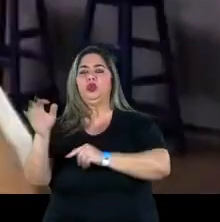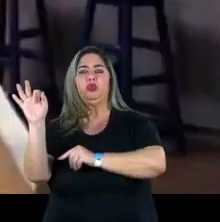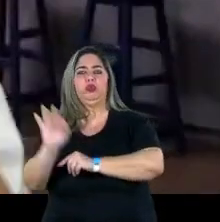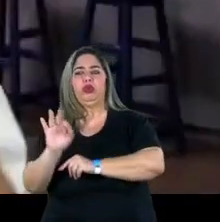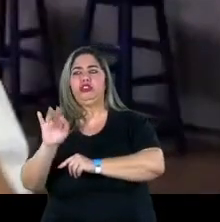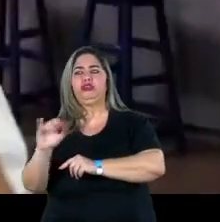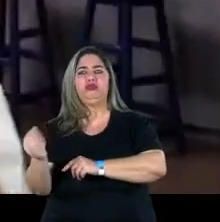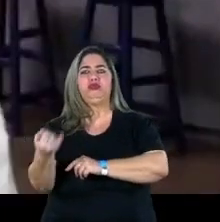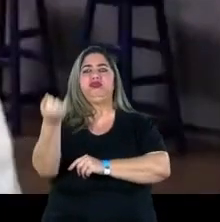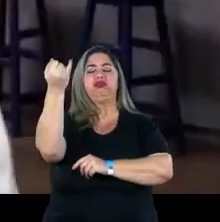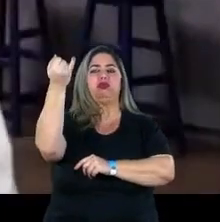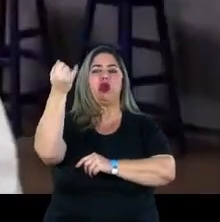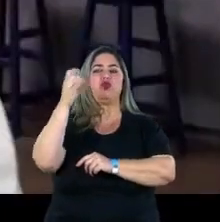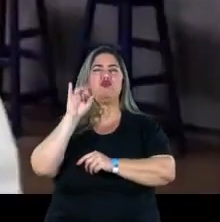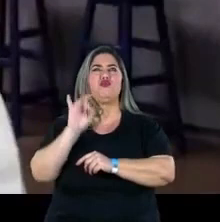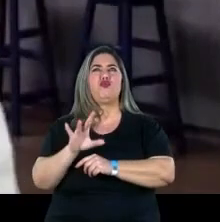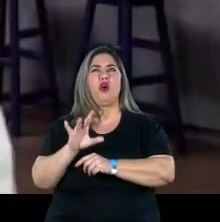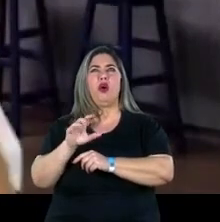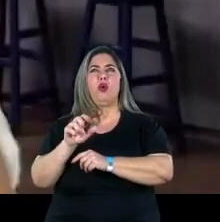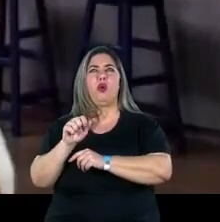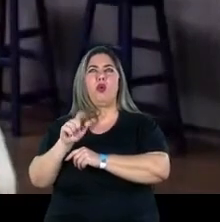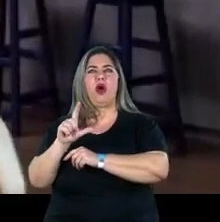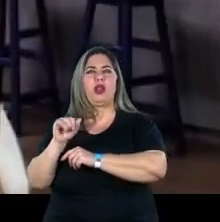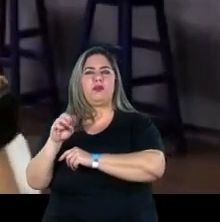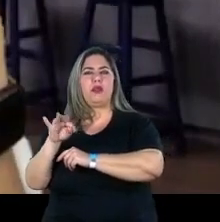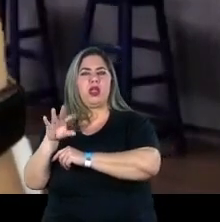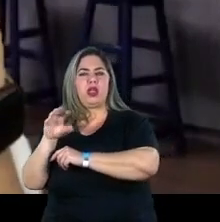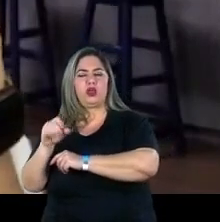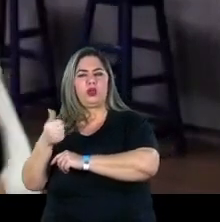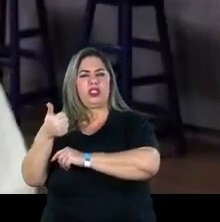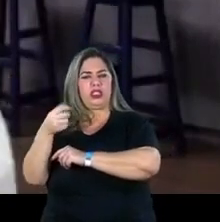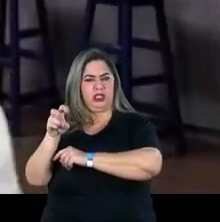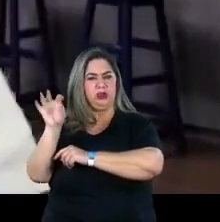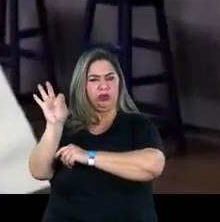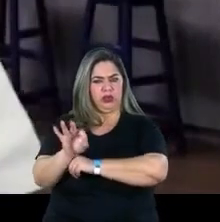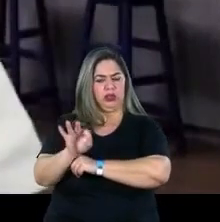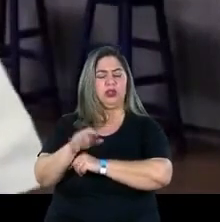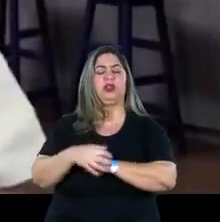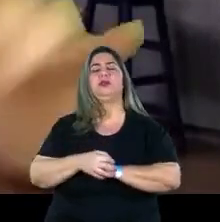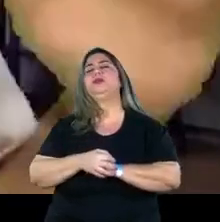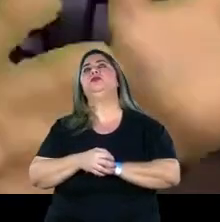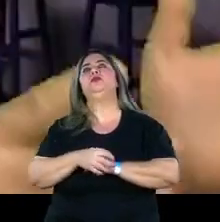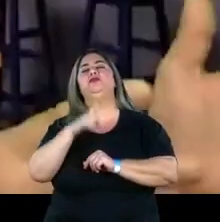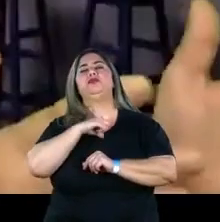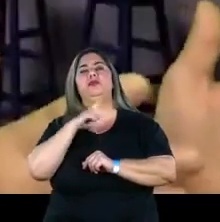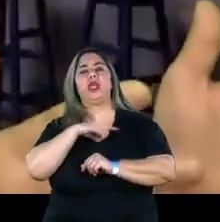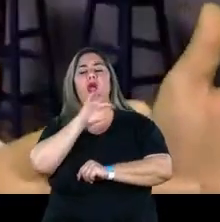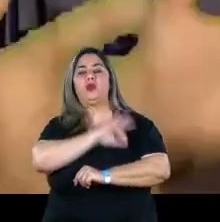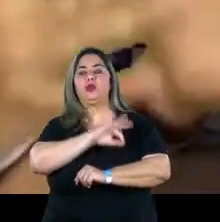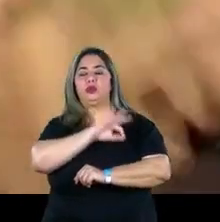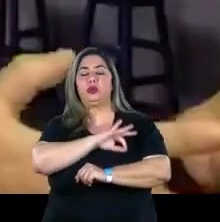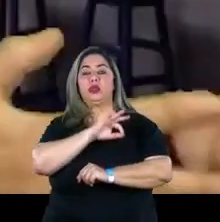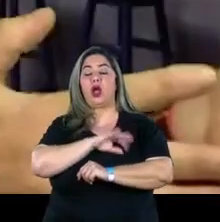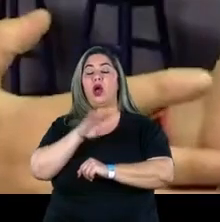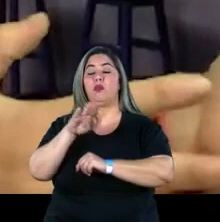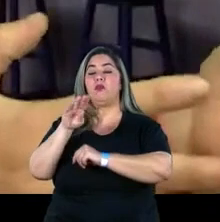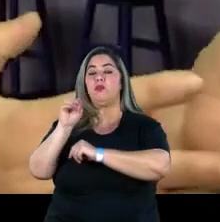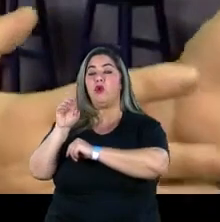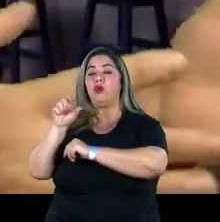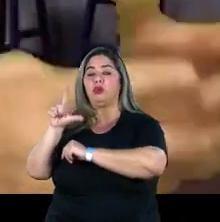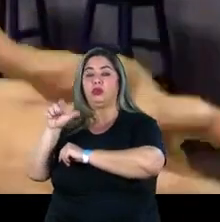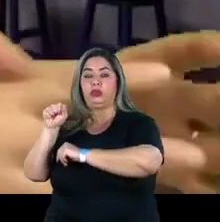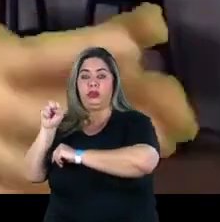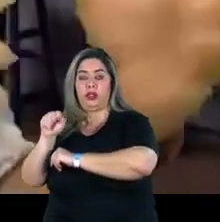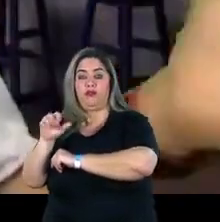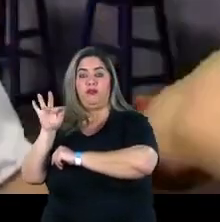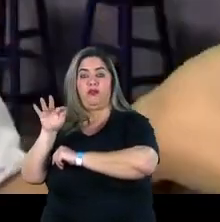anos e só o do alimento em 2020 foi de quase 15%, a gente tem um salário em Bolsa Família que é de